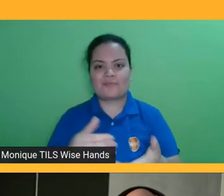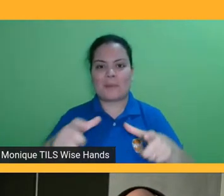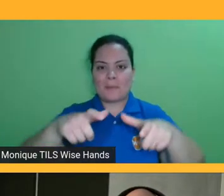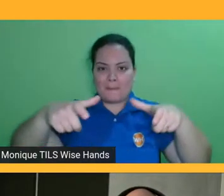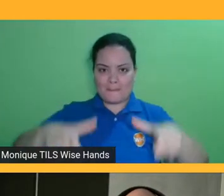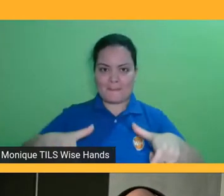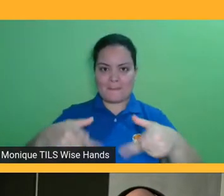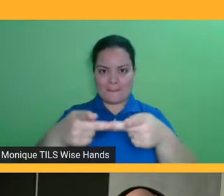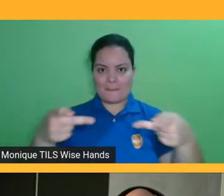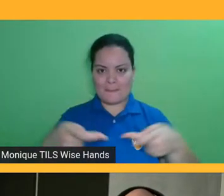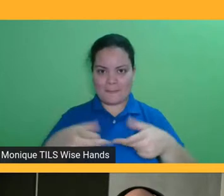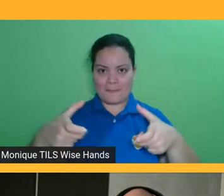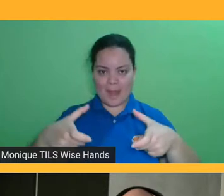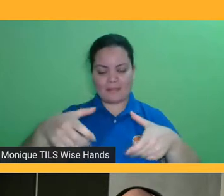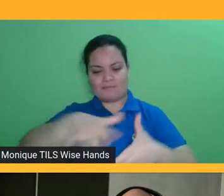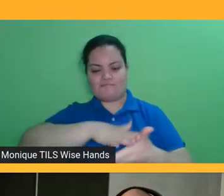de fato